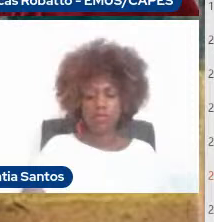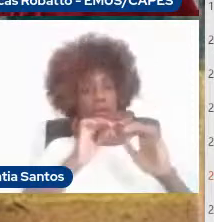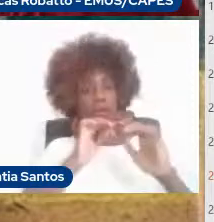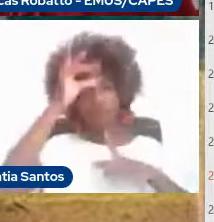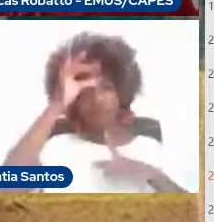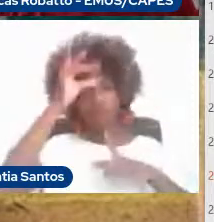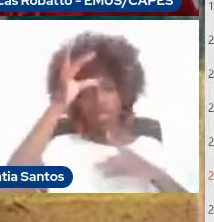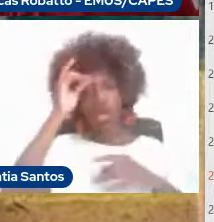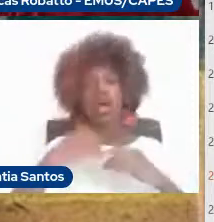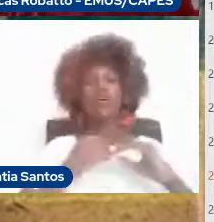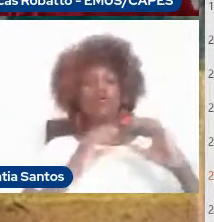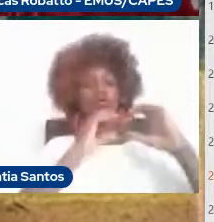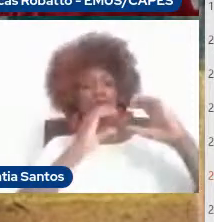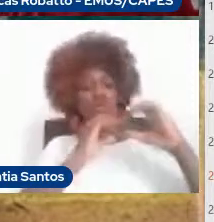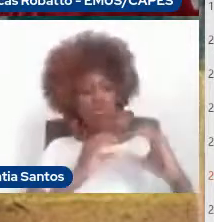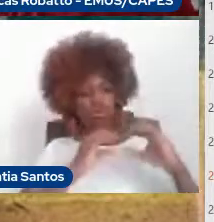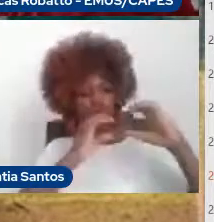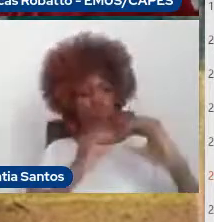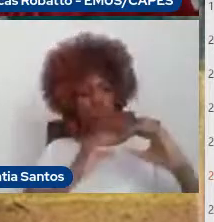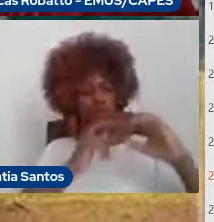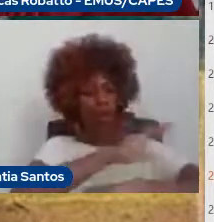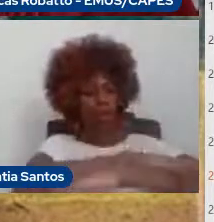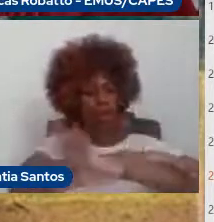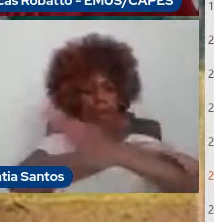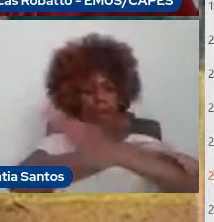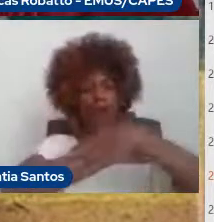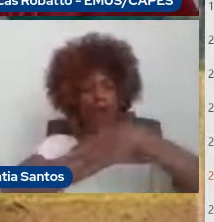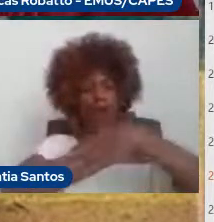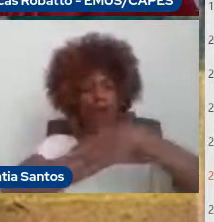Sustentação da flauta, membros superiores, mãos,